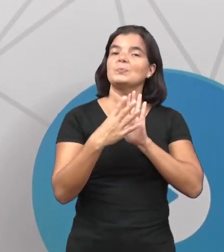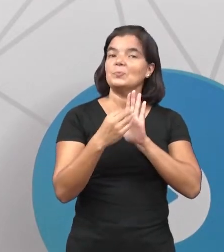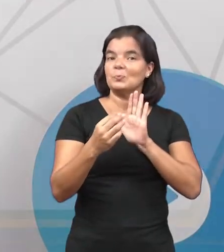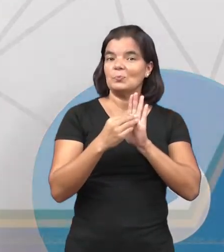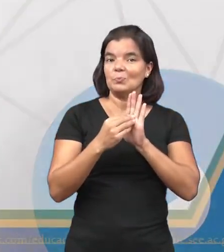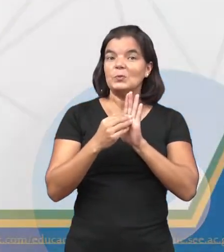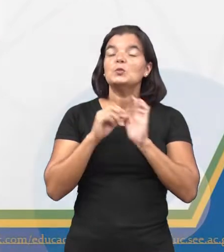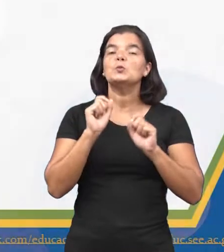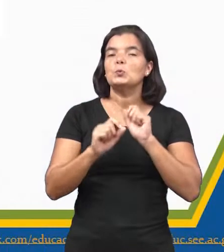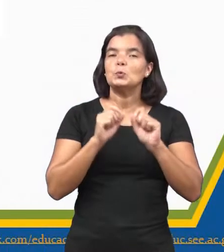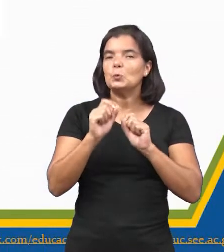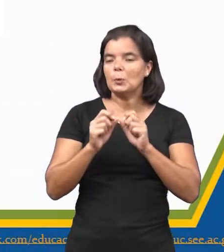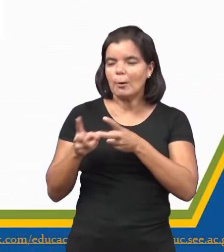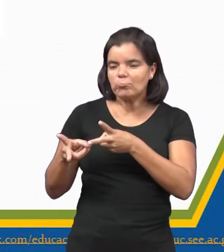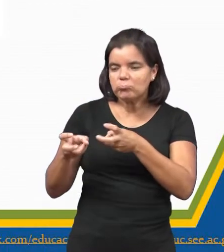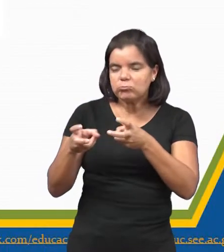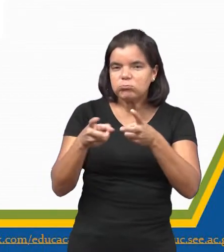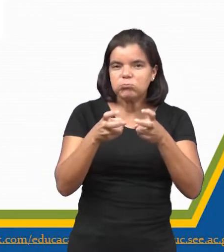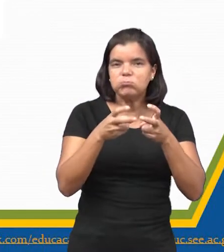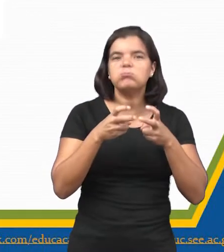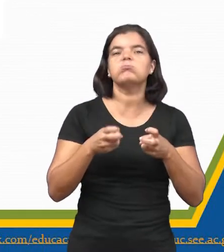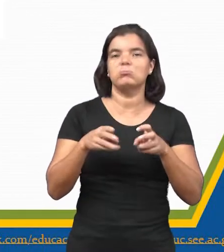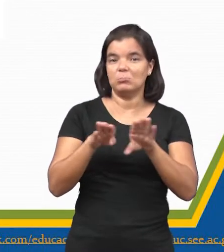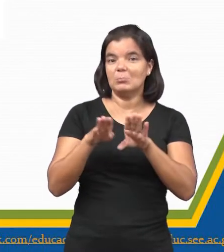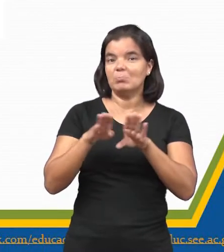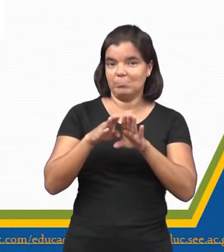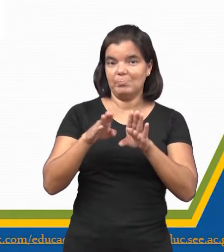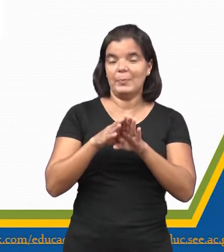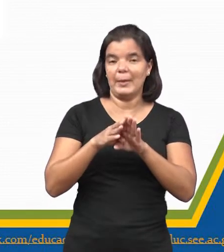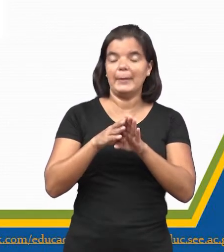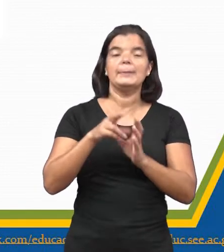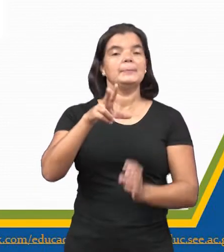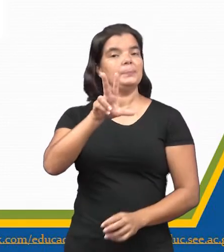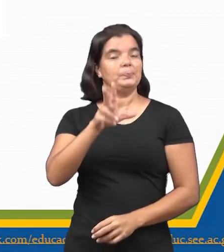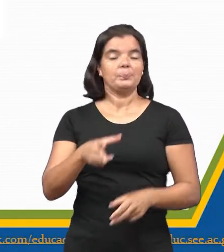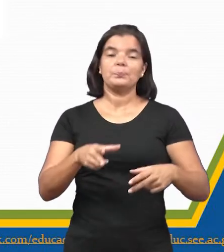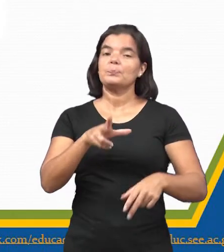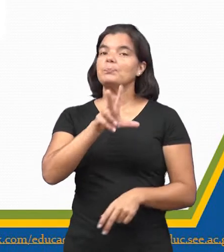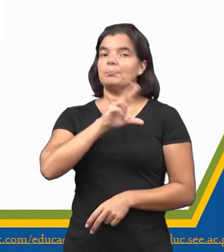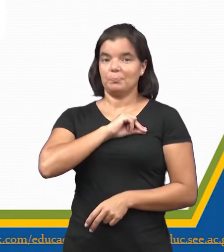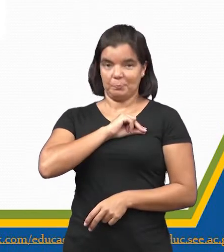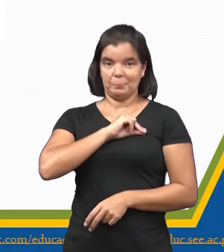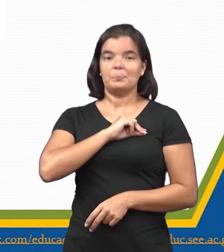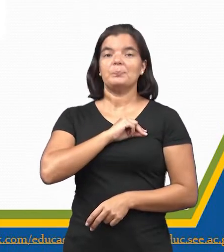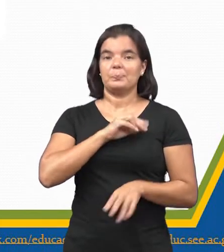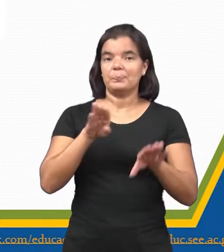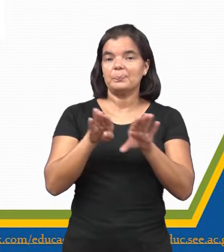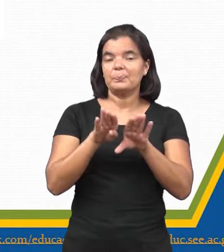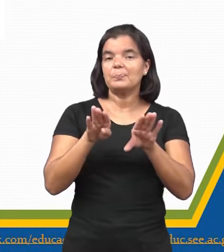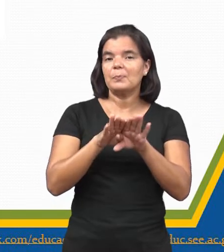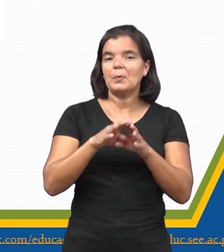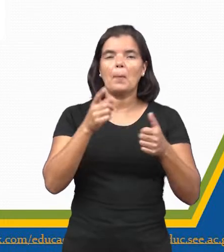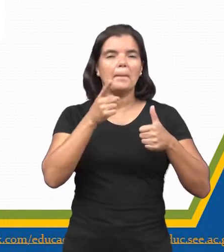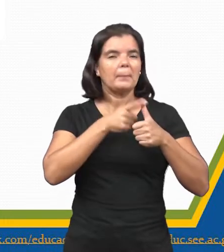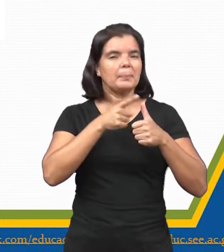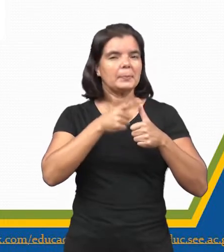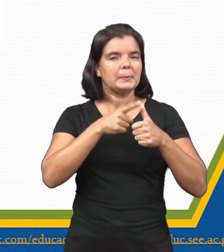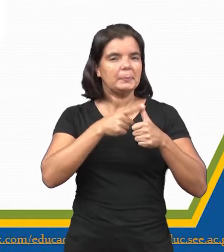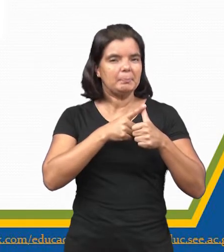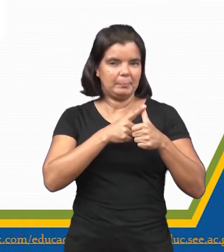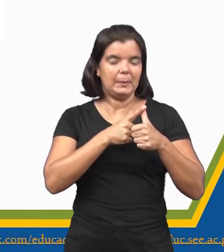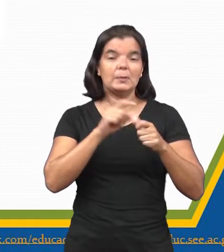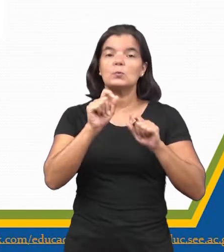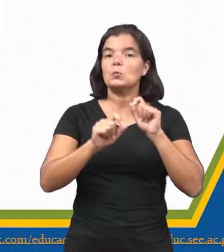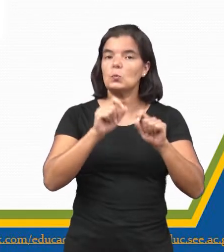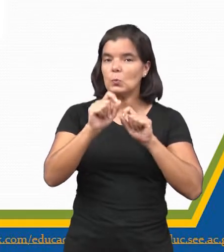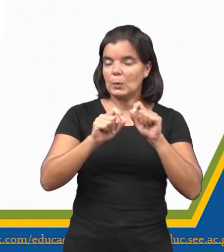de colonização espanhola, né? Os espanhóis também estavam, podemos dizer, o primeiro Portugal e o